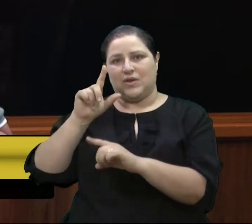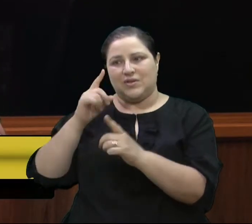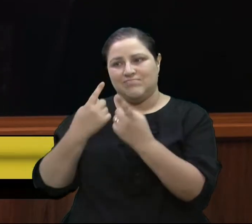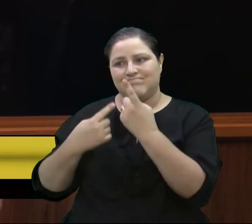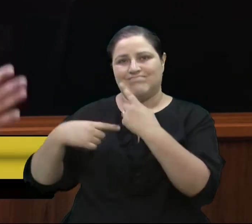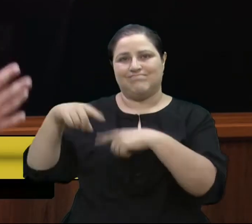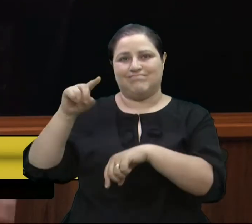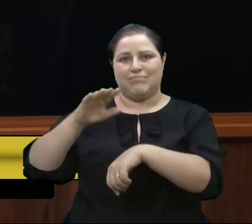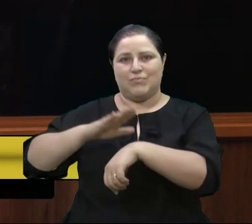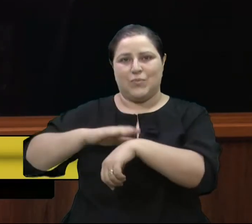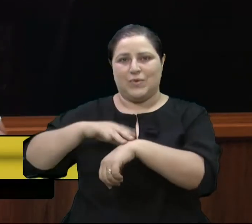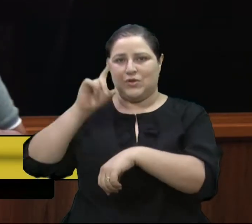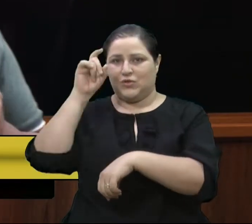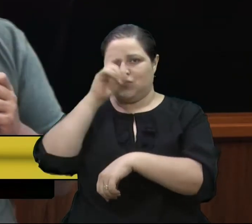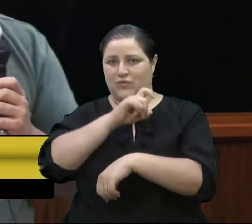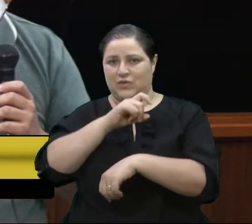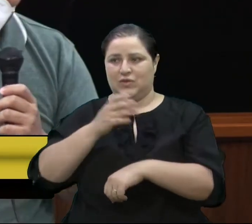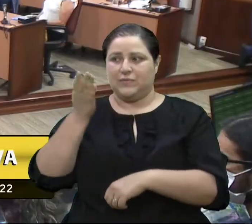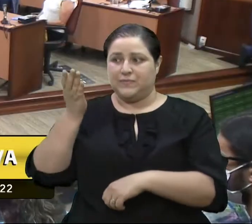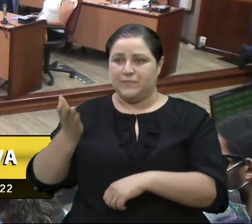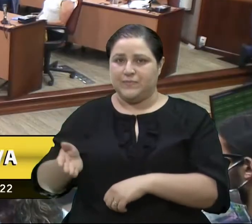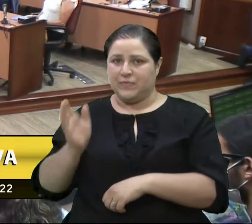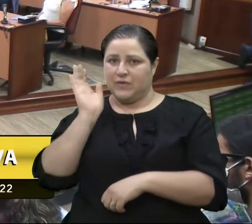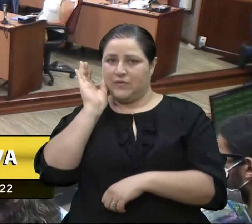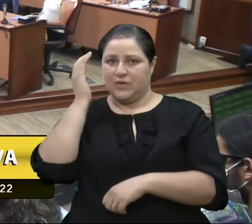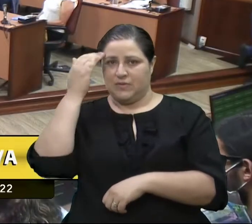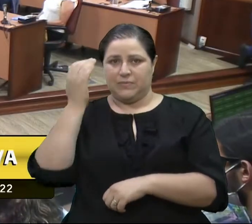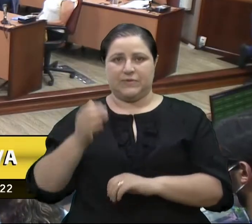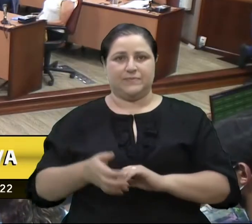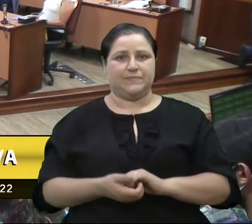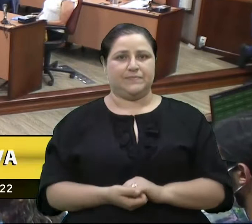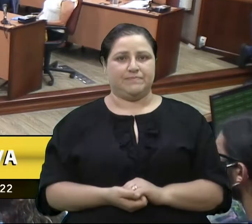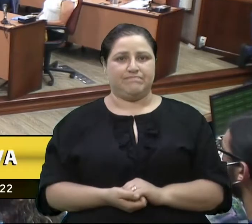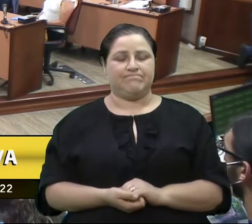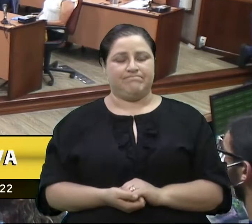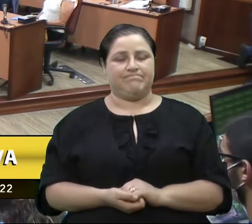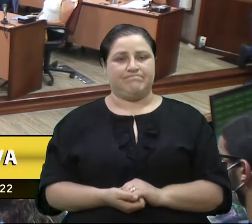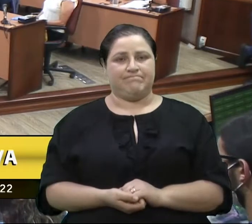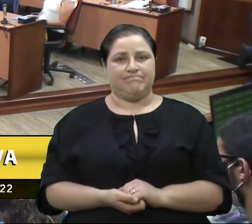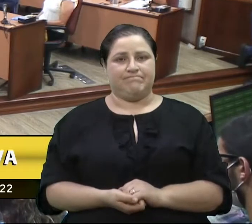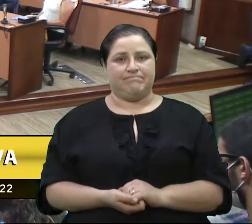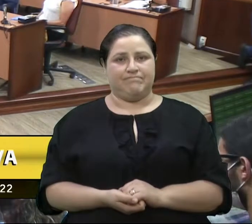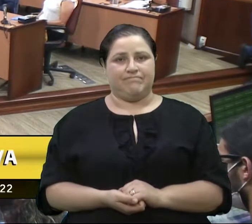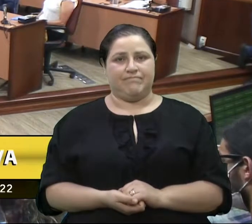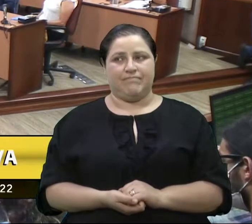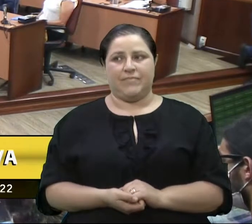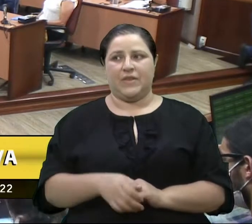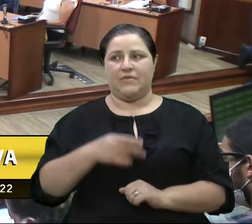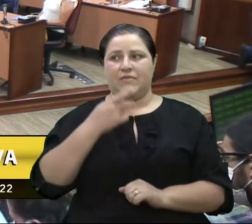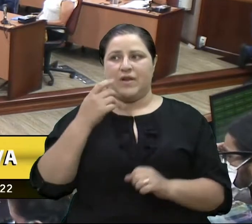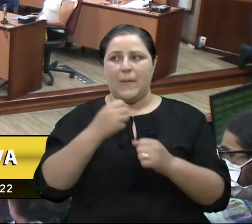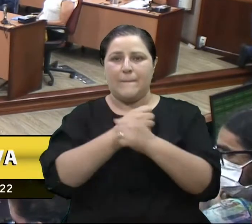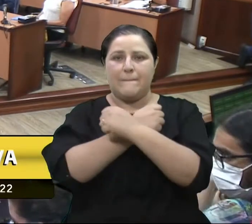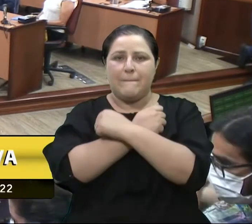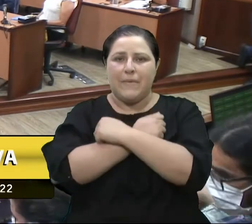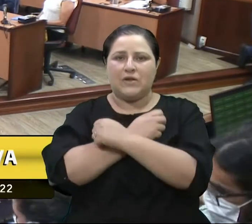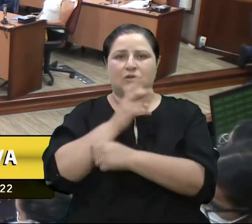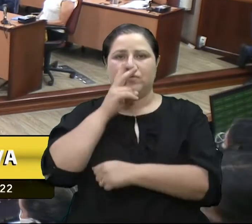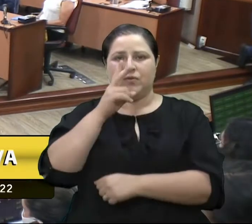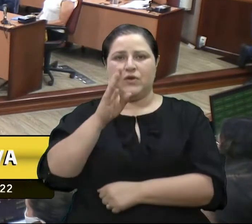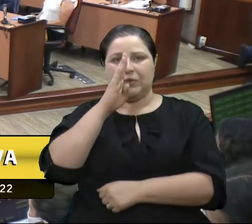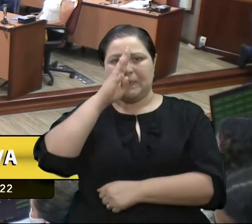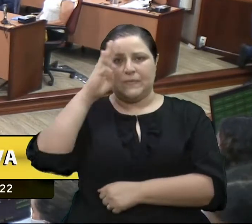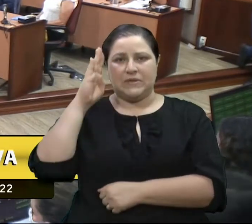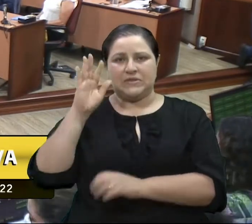tão difícil. E sua parte, vereador Filipe? Vereador Lucas, eu quero me somar e deixar um forte abraço para o vereador Bressan e a toda